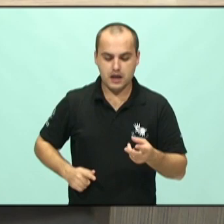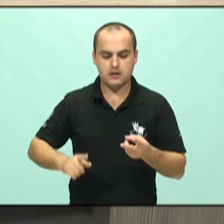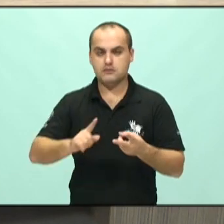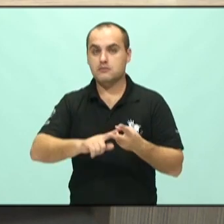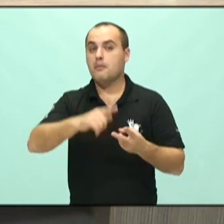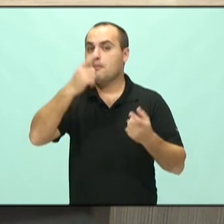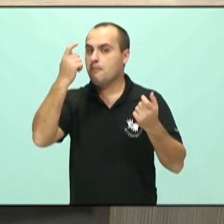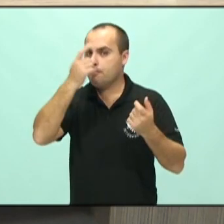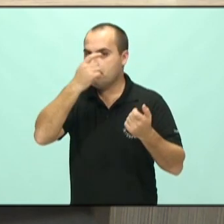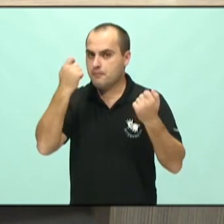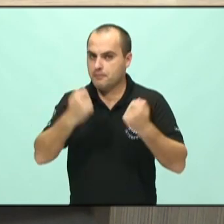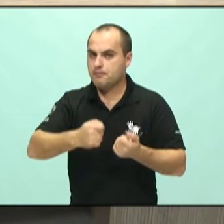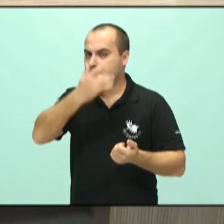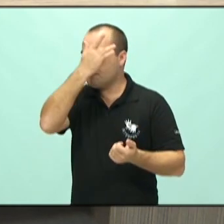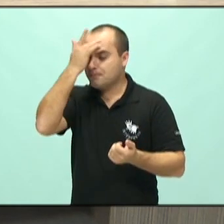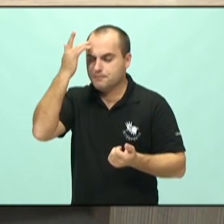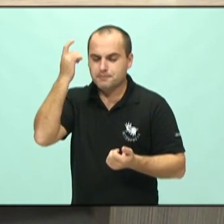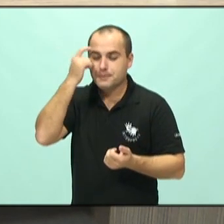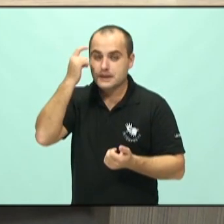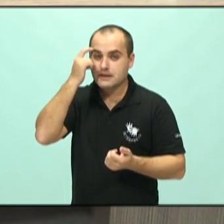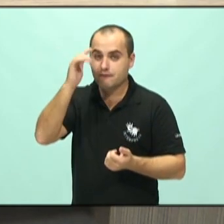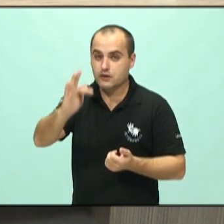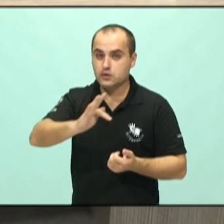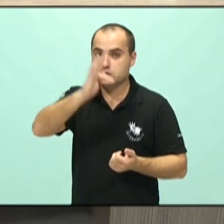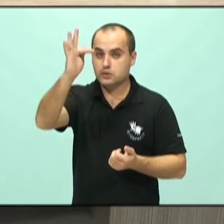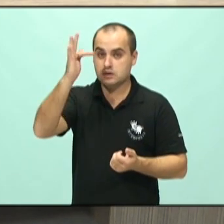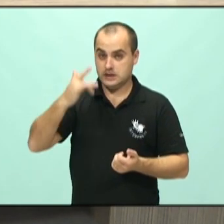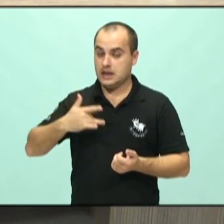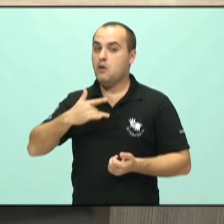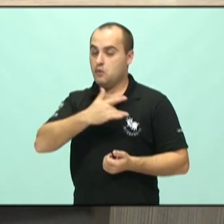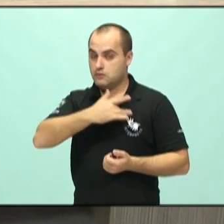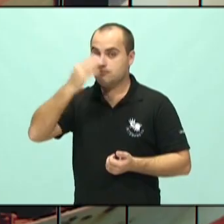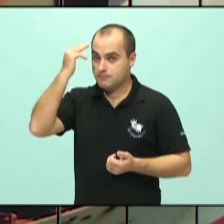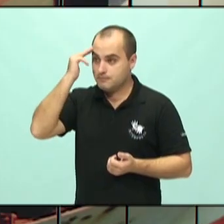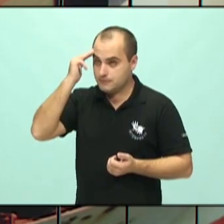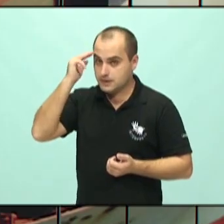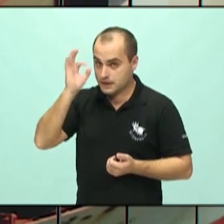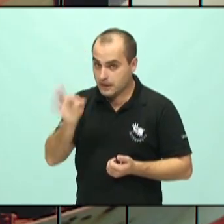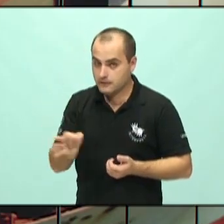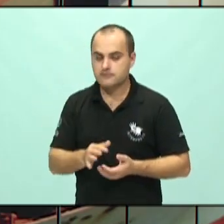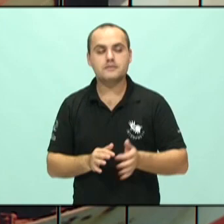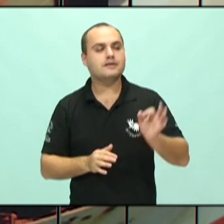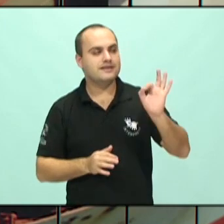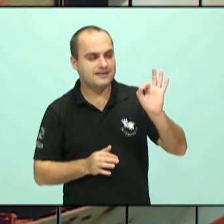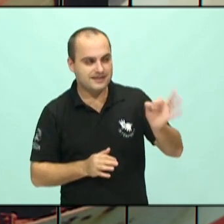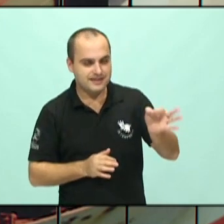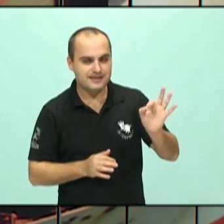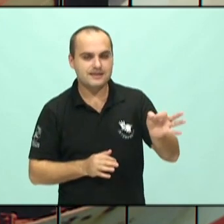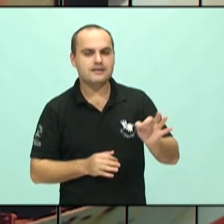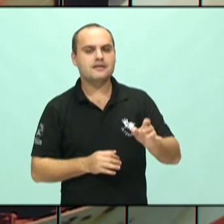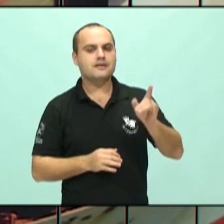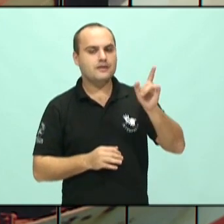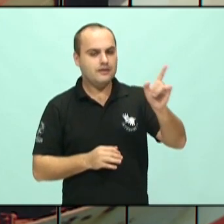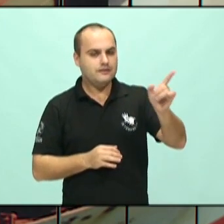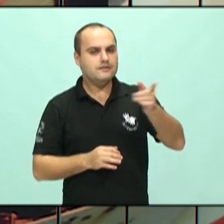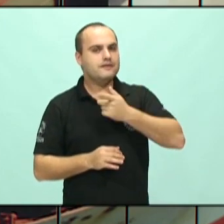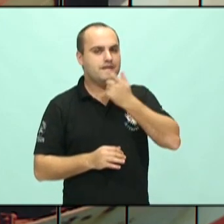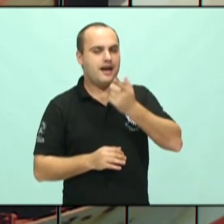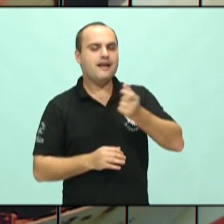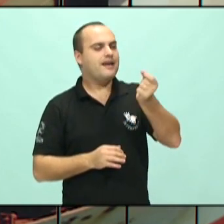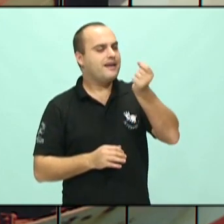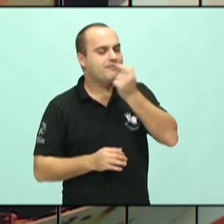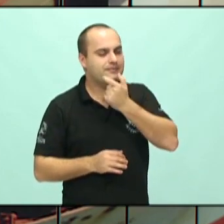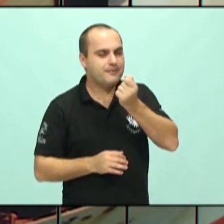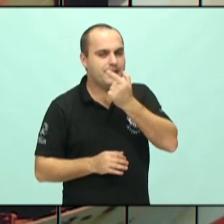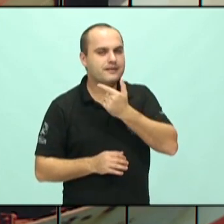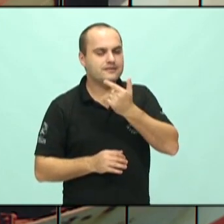vai ter que pensar em estratégias para a saúde mental. Com certeza. Quando você fala da medicação, assim, é tão incrível a gente